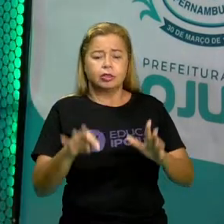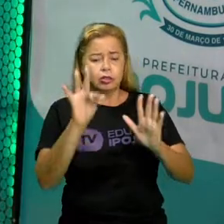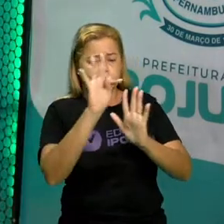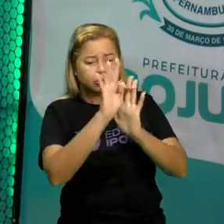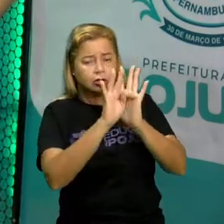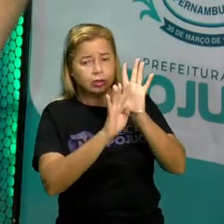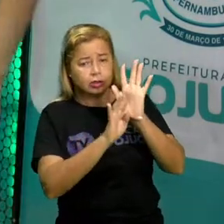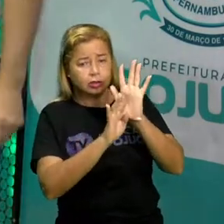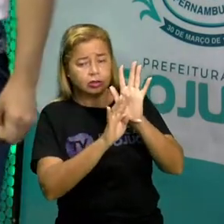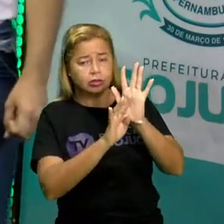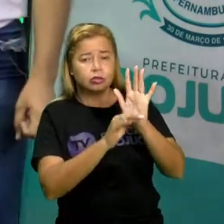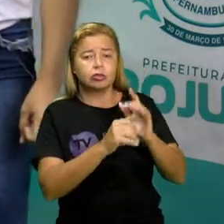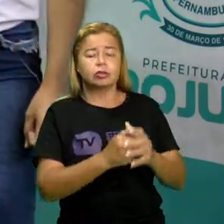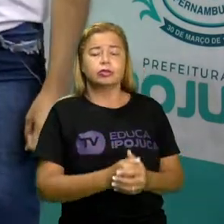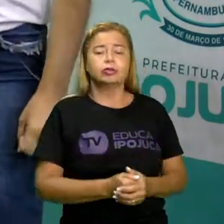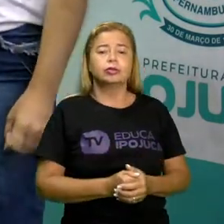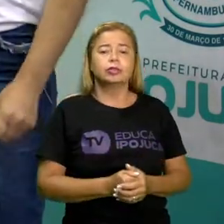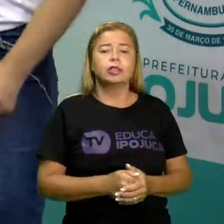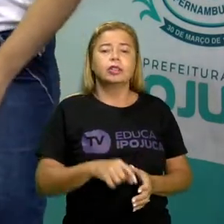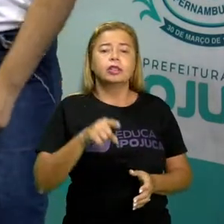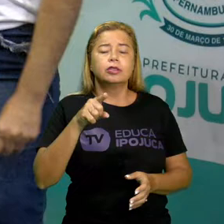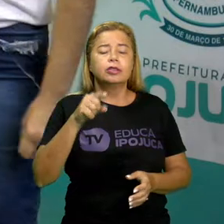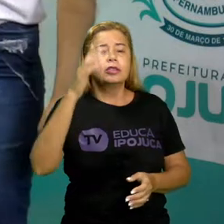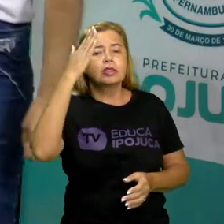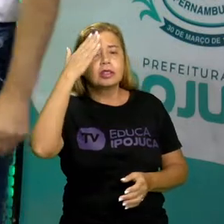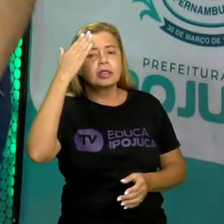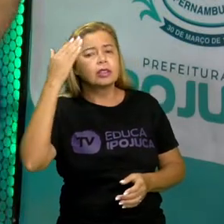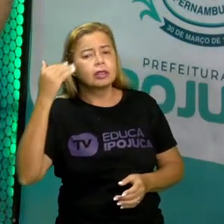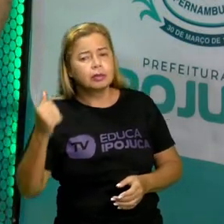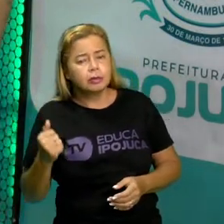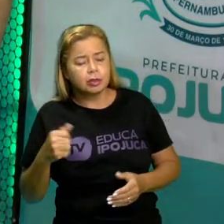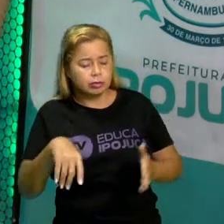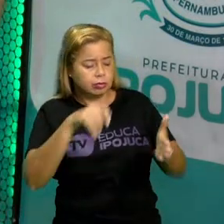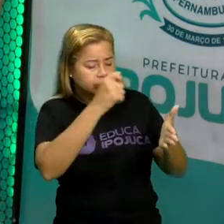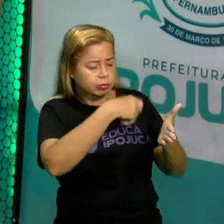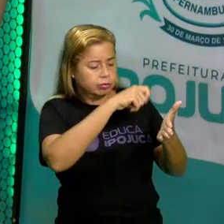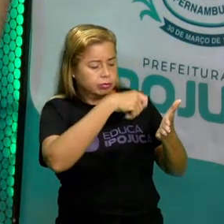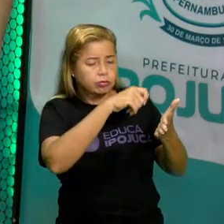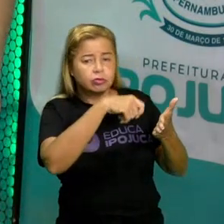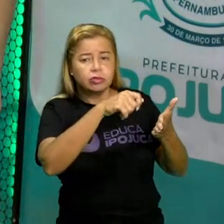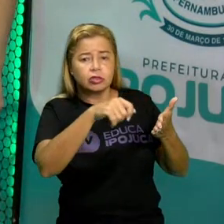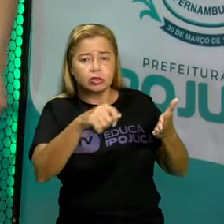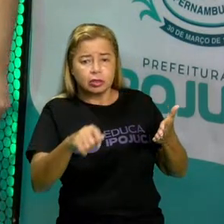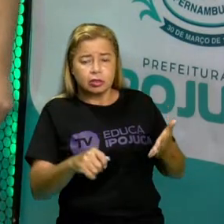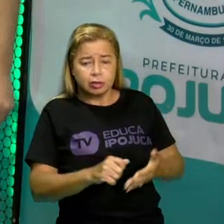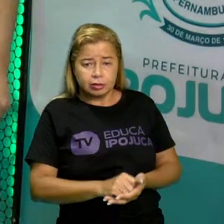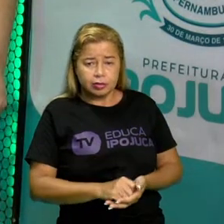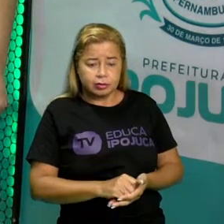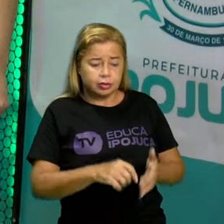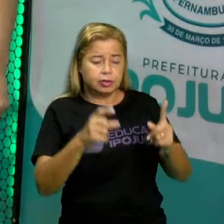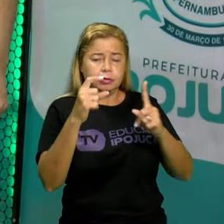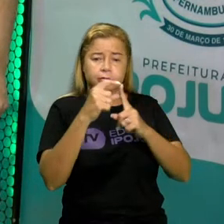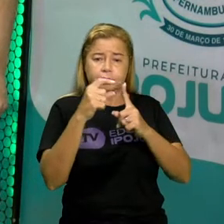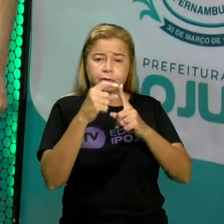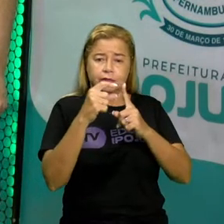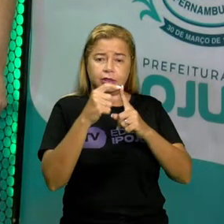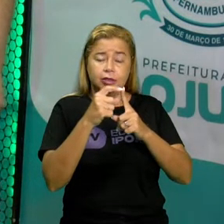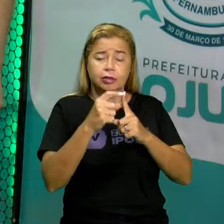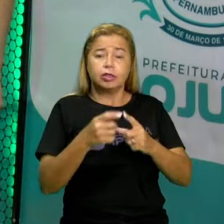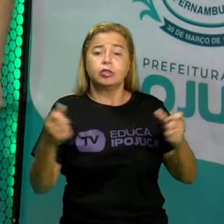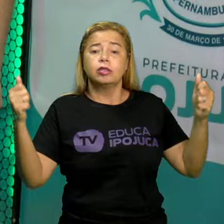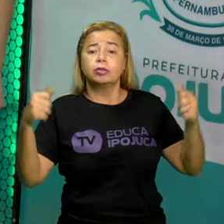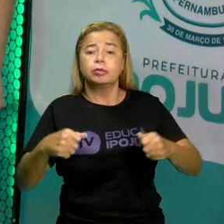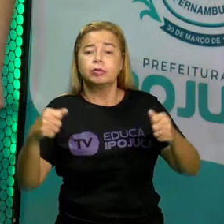e vocês sabiam, criançadas, que para escrever as palavras, nós usamos as letras?